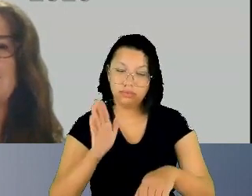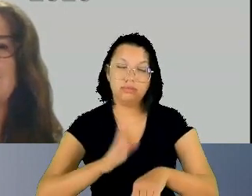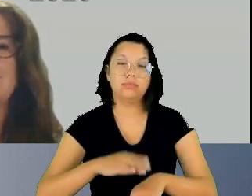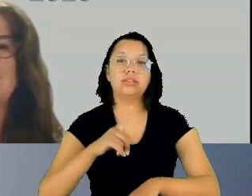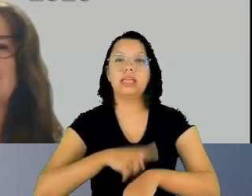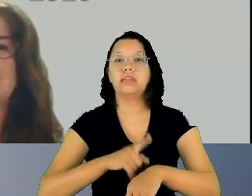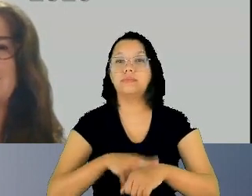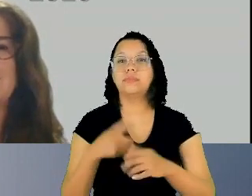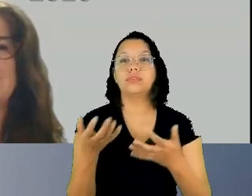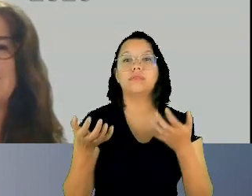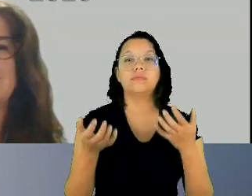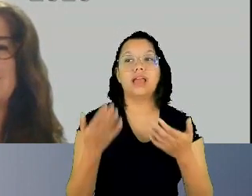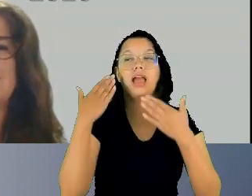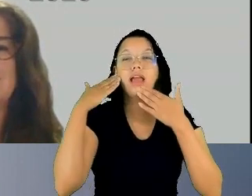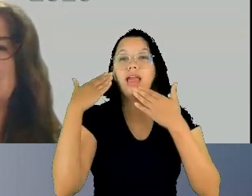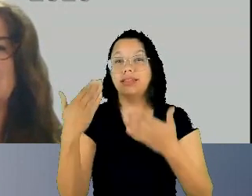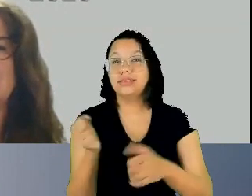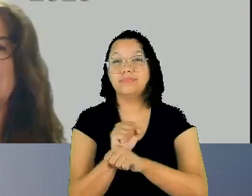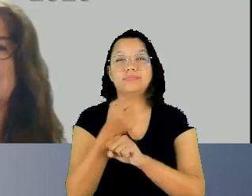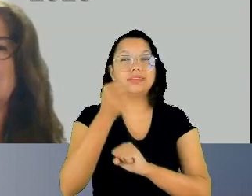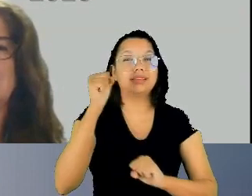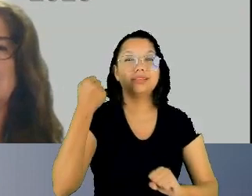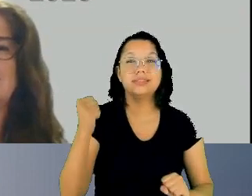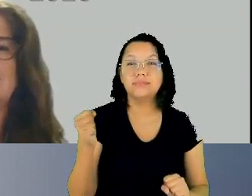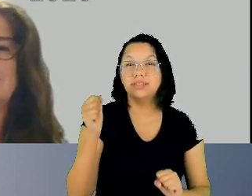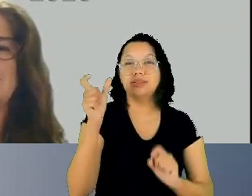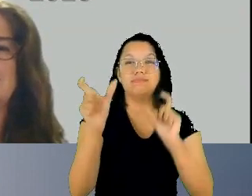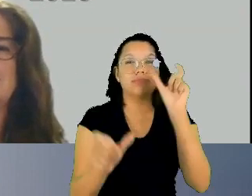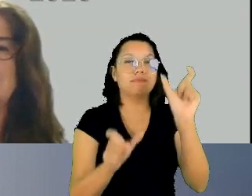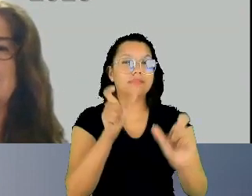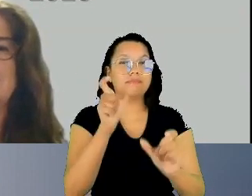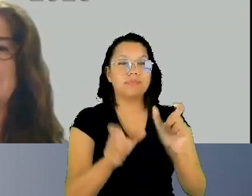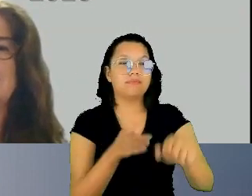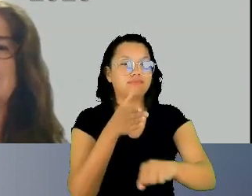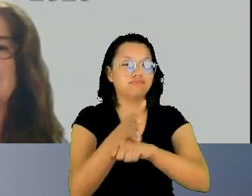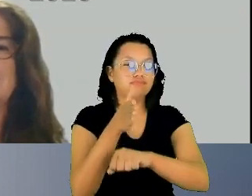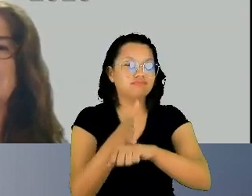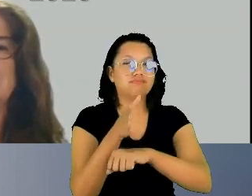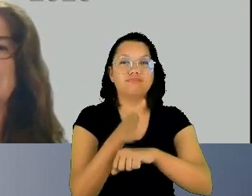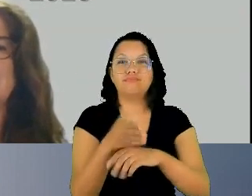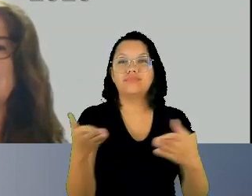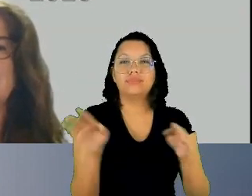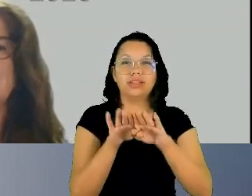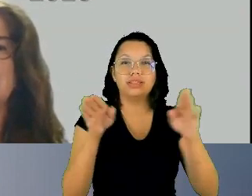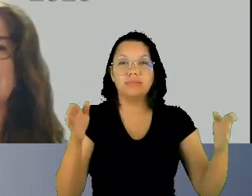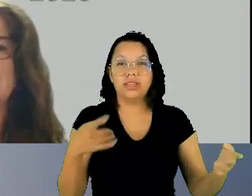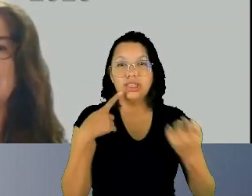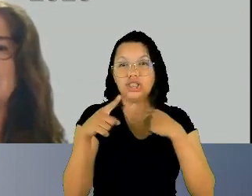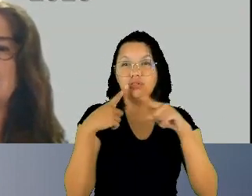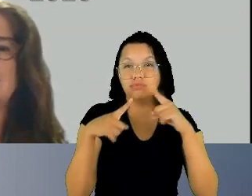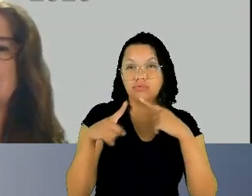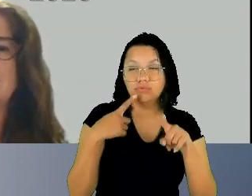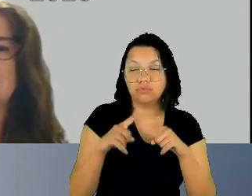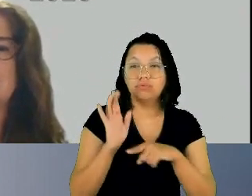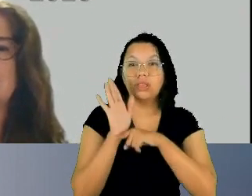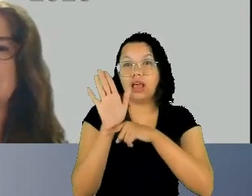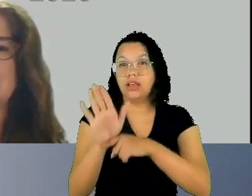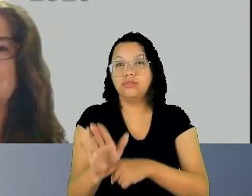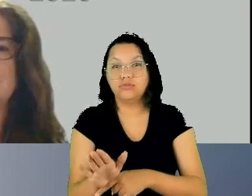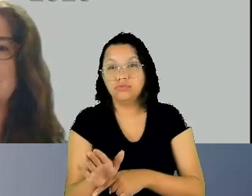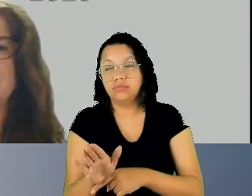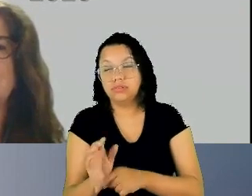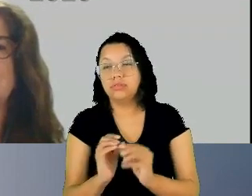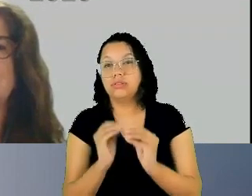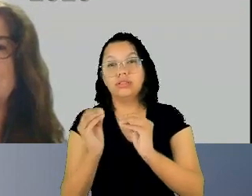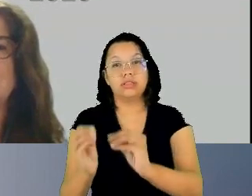imensamente as participantes dessa mesa de discussões pela contribuição dada aos nossos saberes